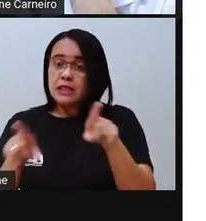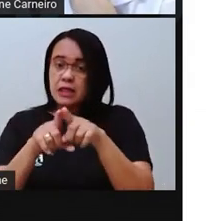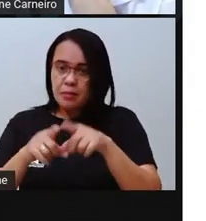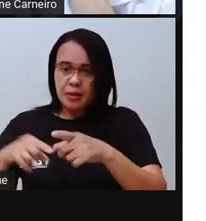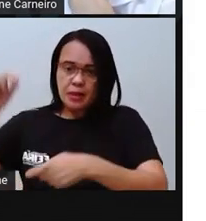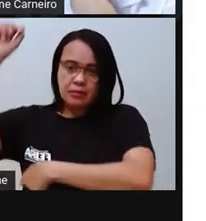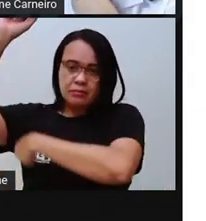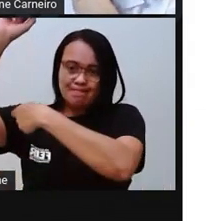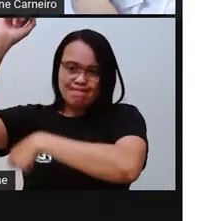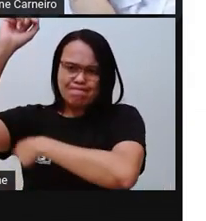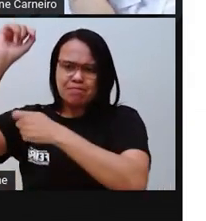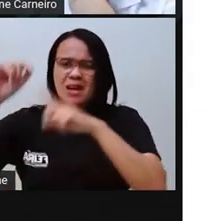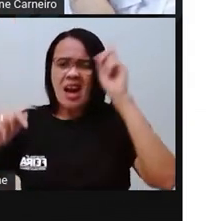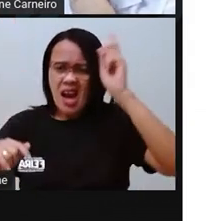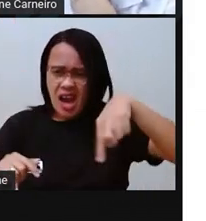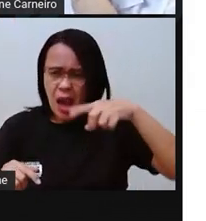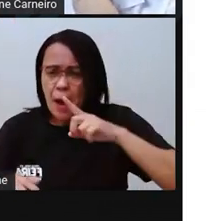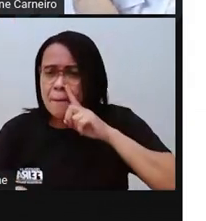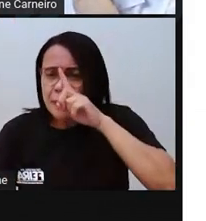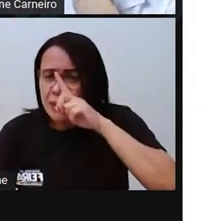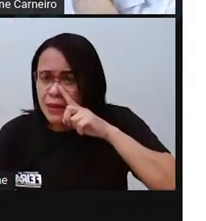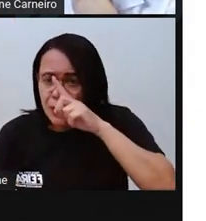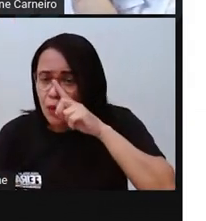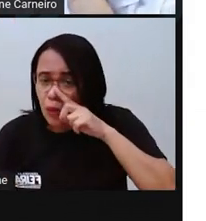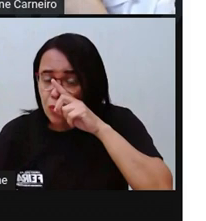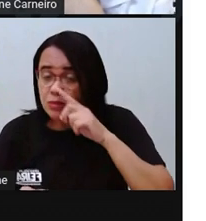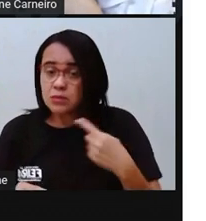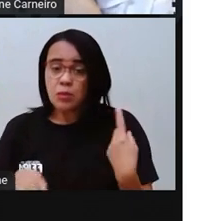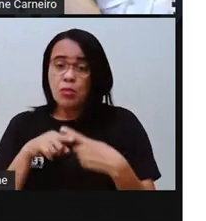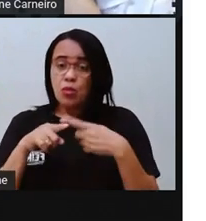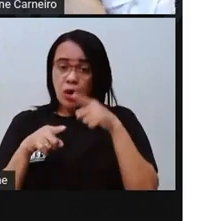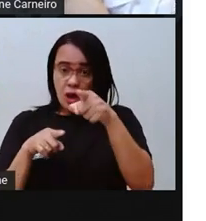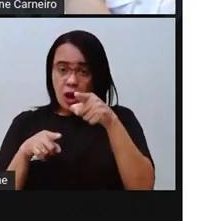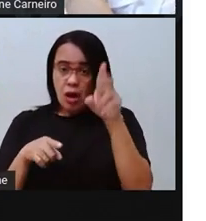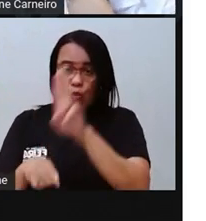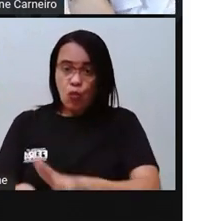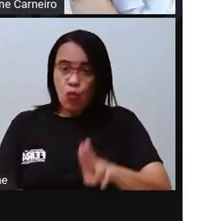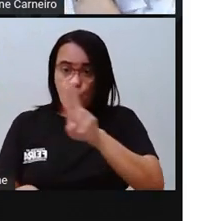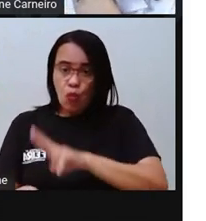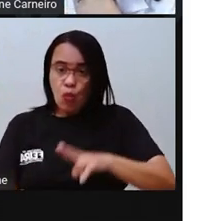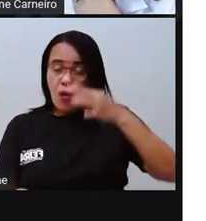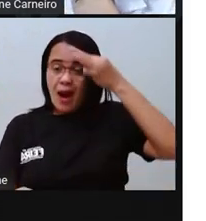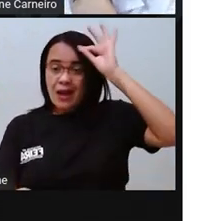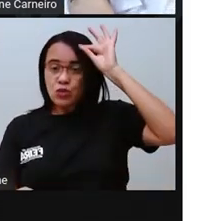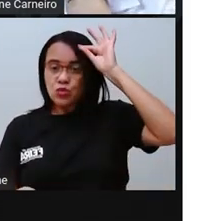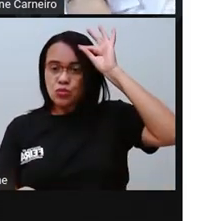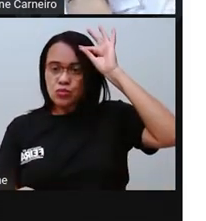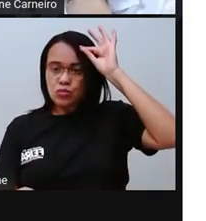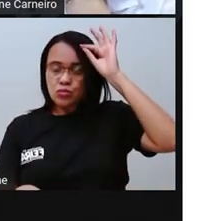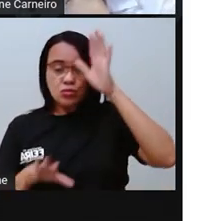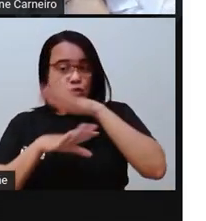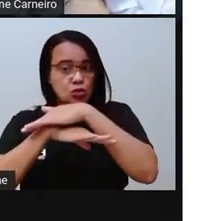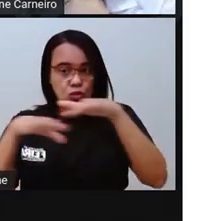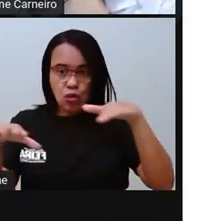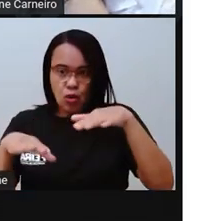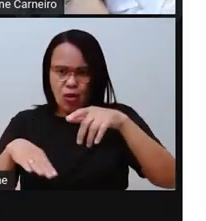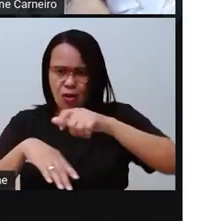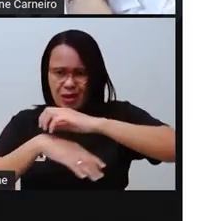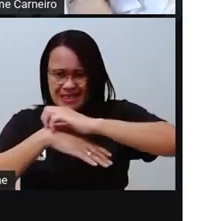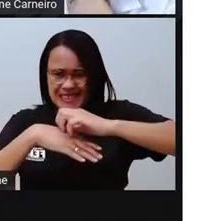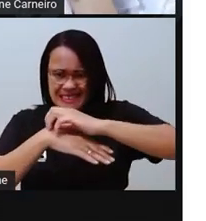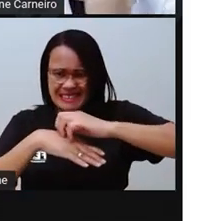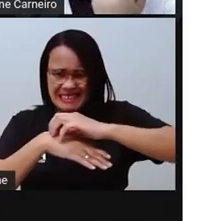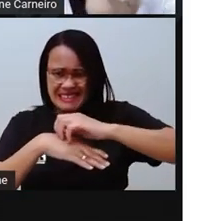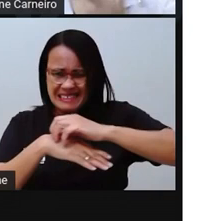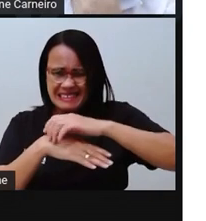também, nada de mexer. Esse aparelho é para uso de adultos. Adultos, criança não pode mexer nele porque ele corta, tá certo? Ele